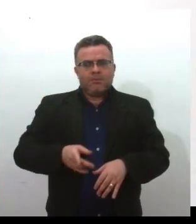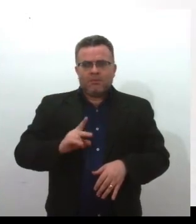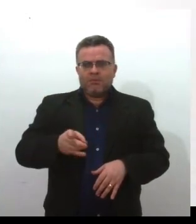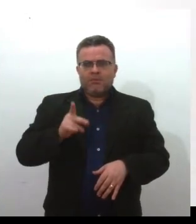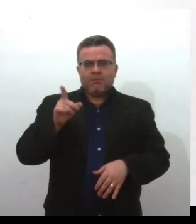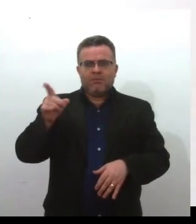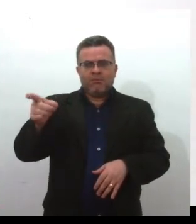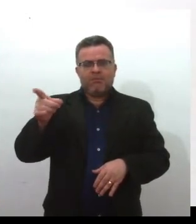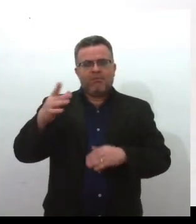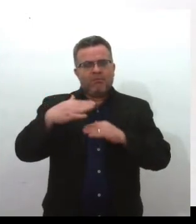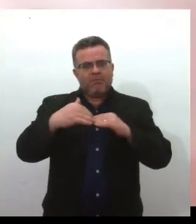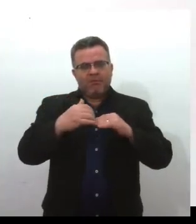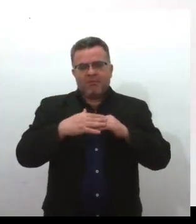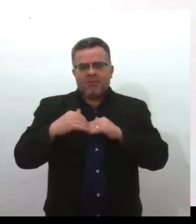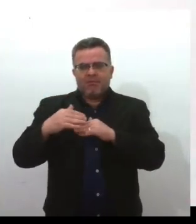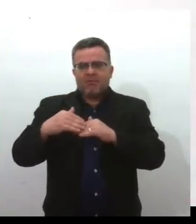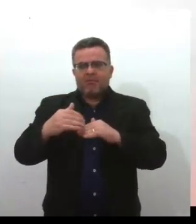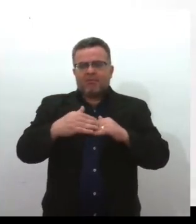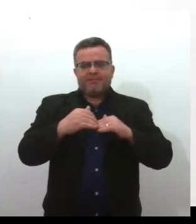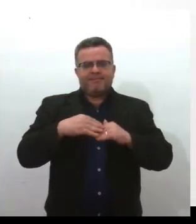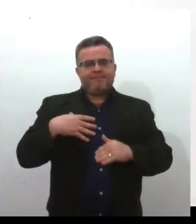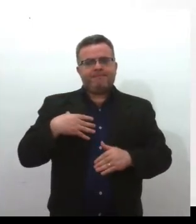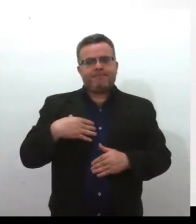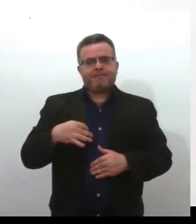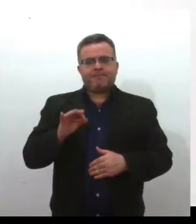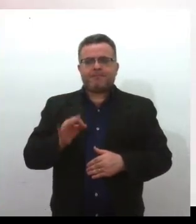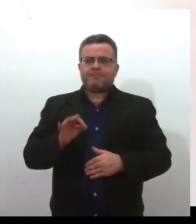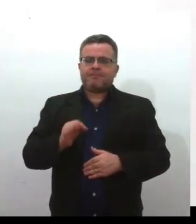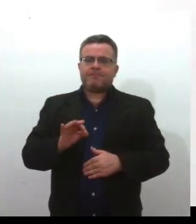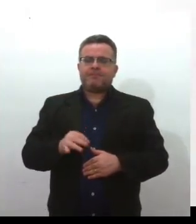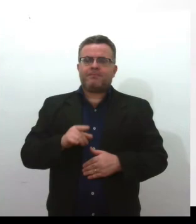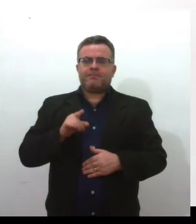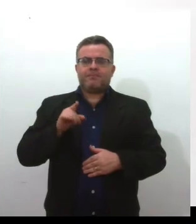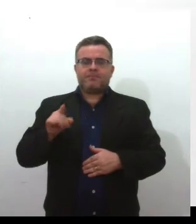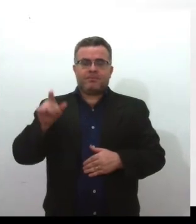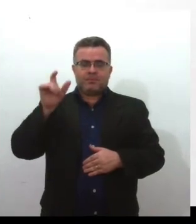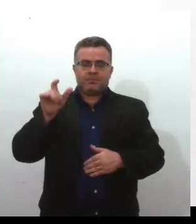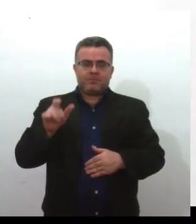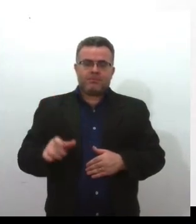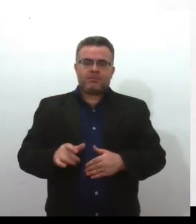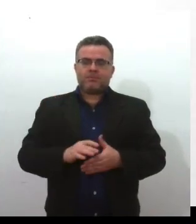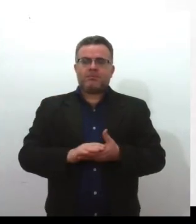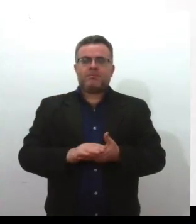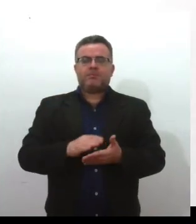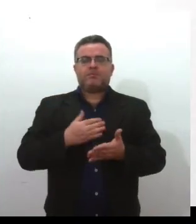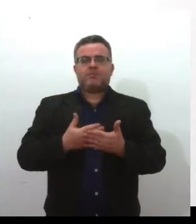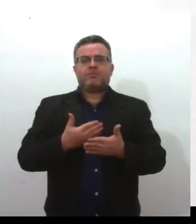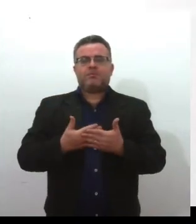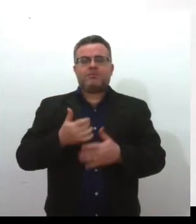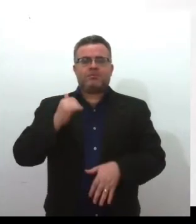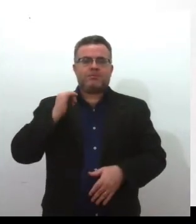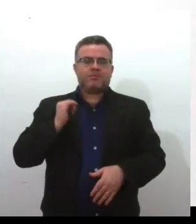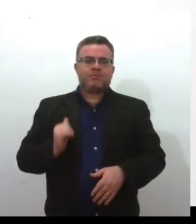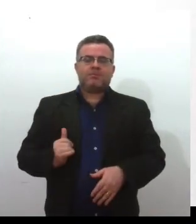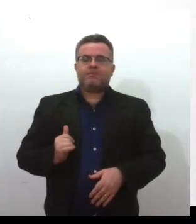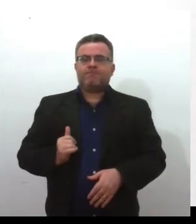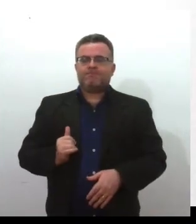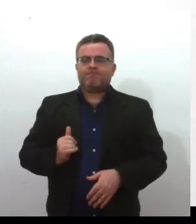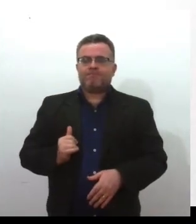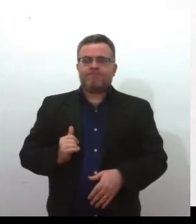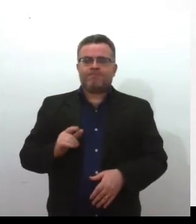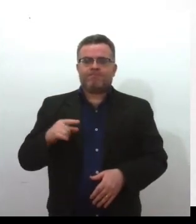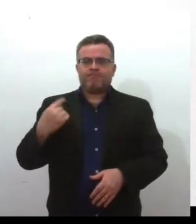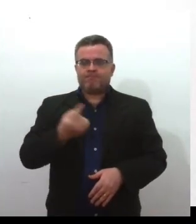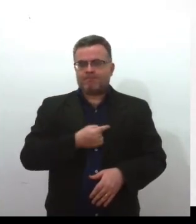muitos desses filhos da elite, obviamente, como ela também foi bolsista quando era na escola primária, a gente sabe que ela